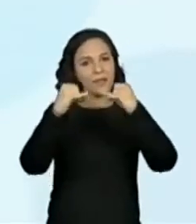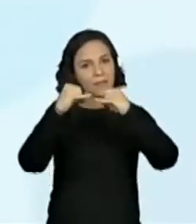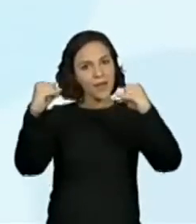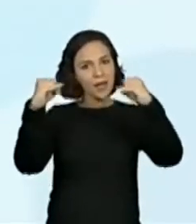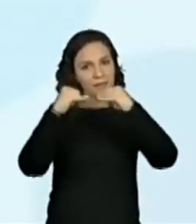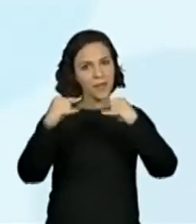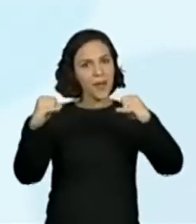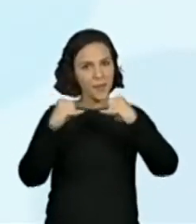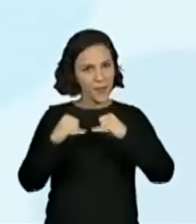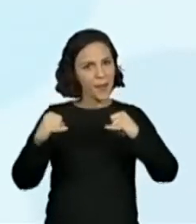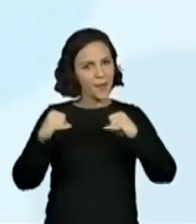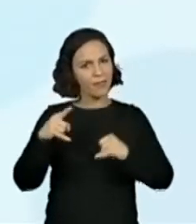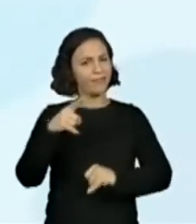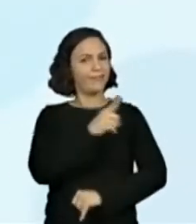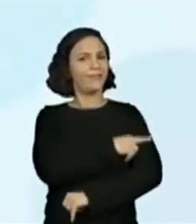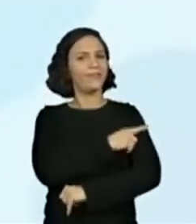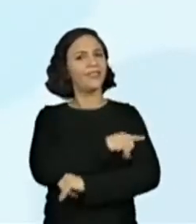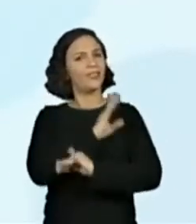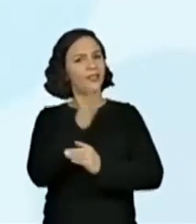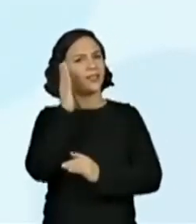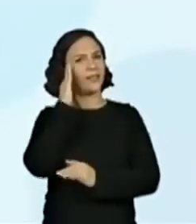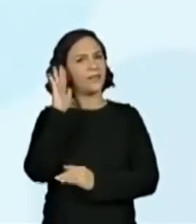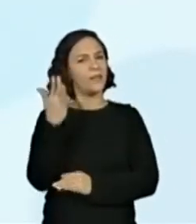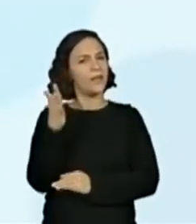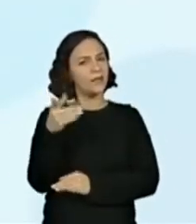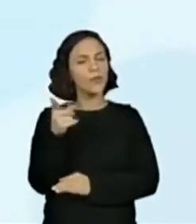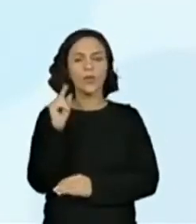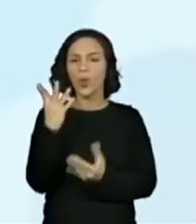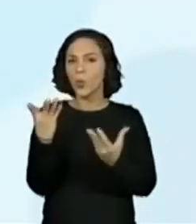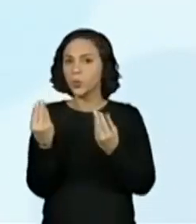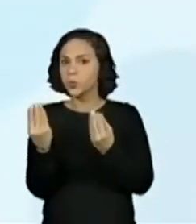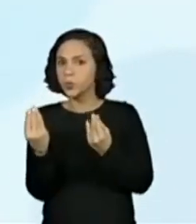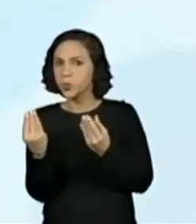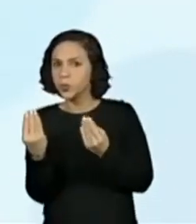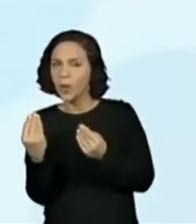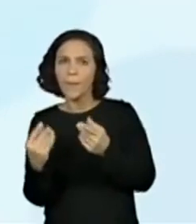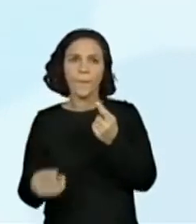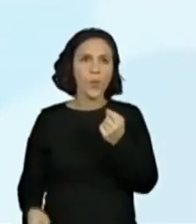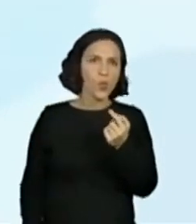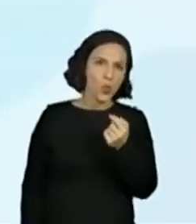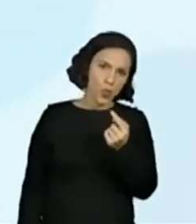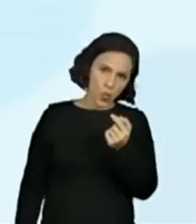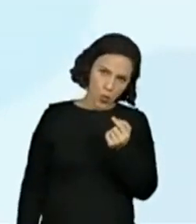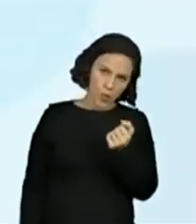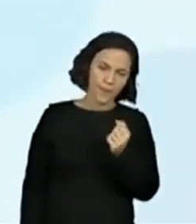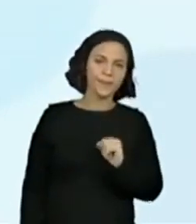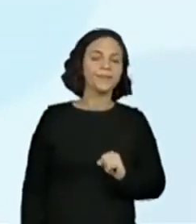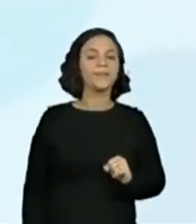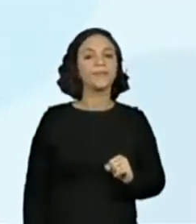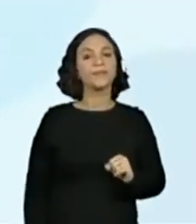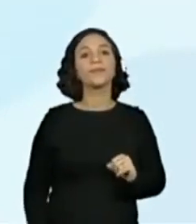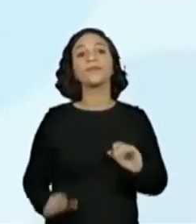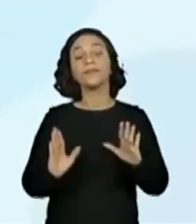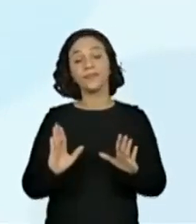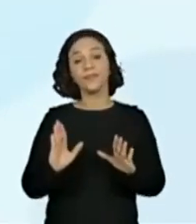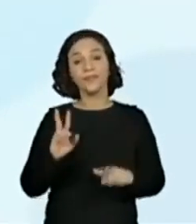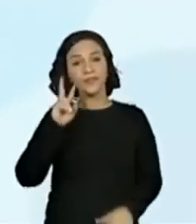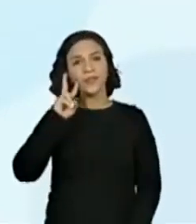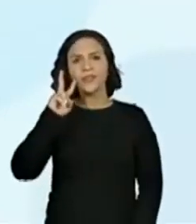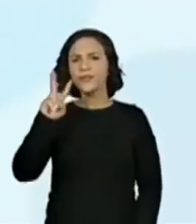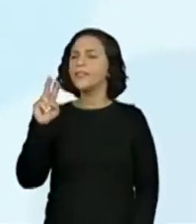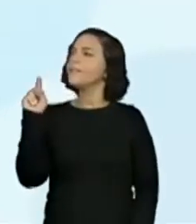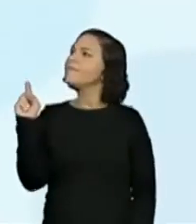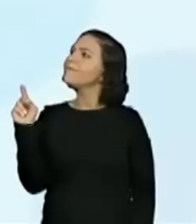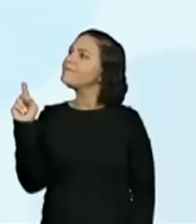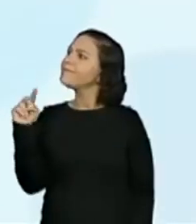aí do primeiro aninho, com certeza eu já tenho uma ideia do que é bastante e do que é pouco, não é? Isso mesmo. E olhando aqui agora, será que